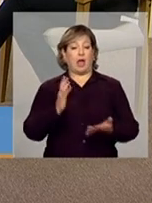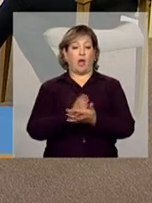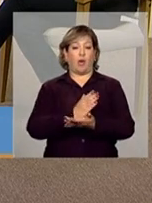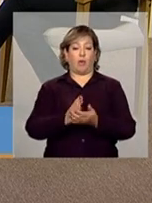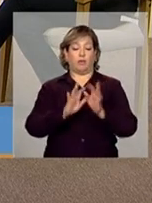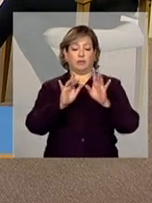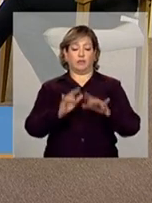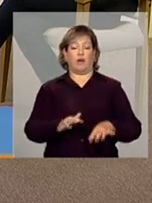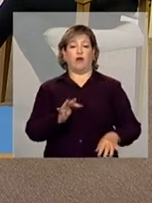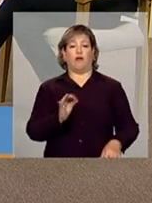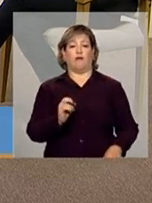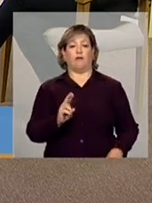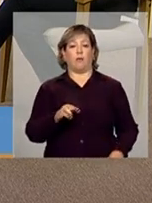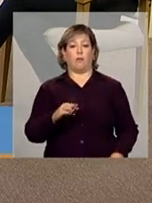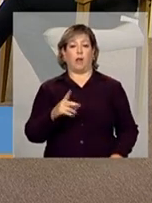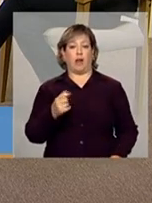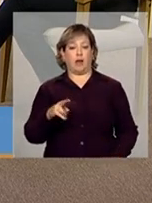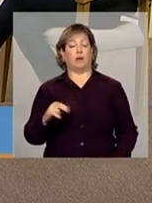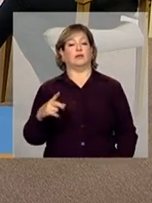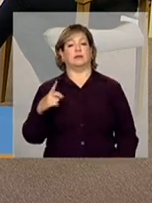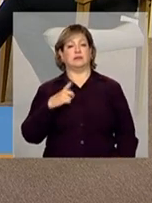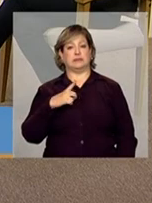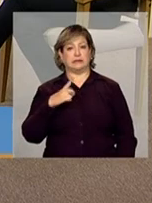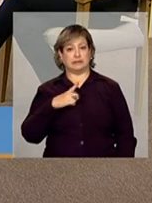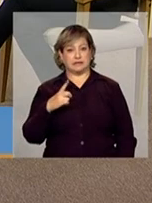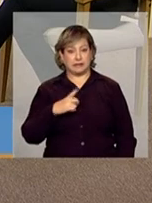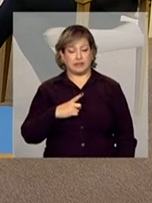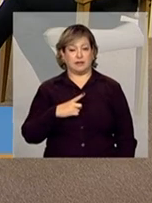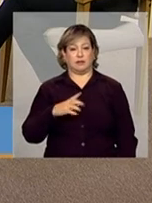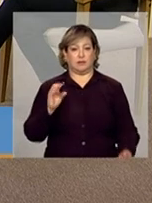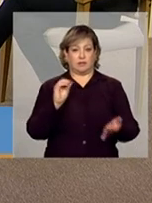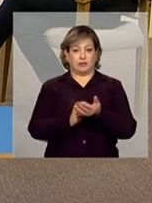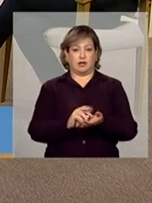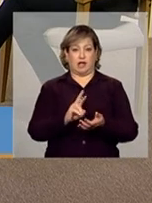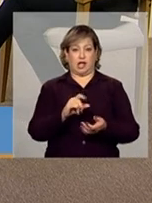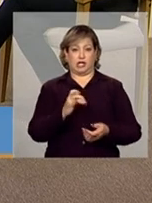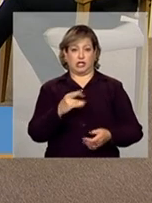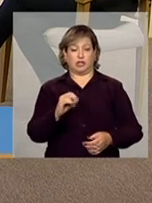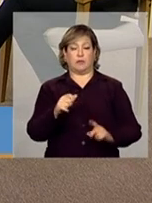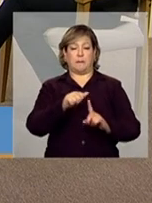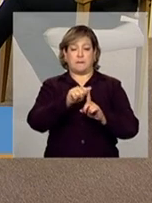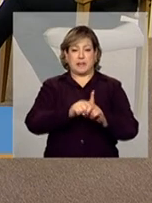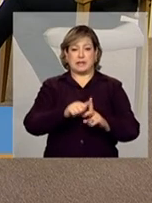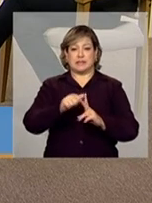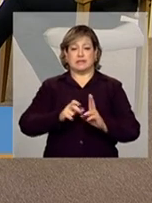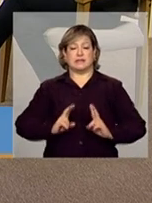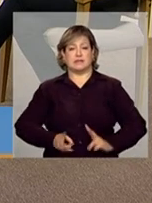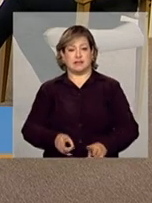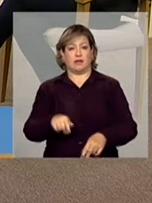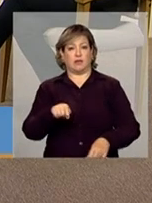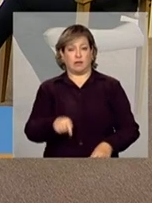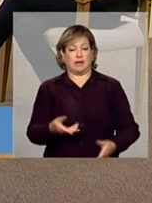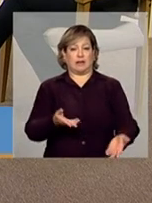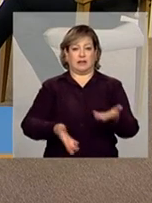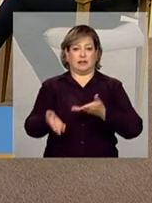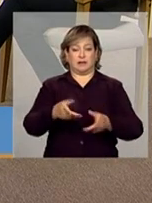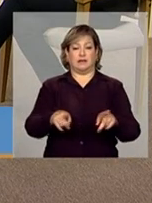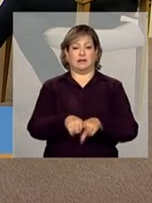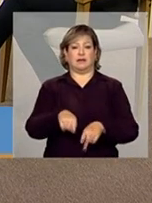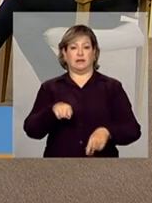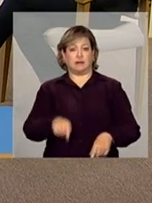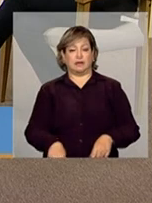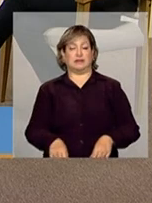estão disponibilizados também, tanto no registro mensal de atendimento, como nas orientações do sistema de